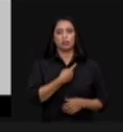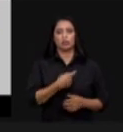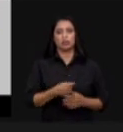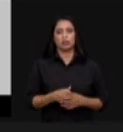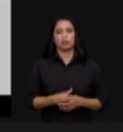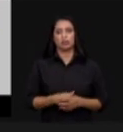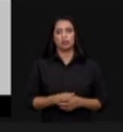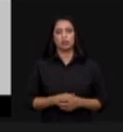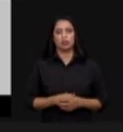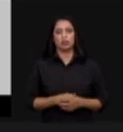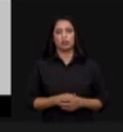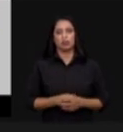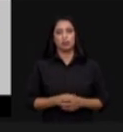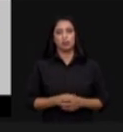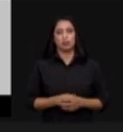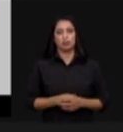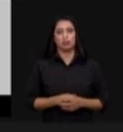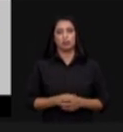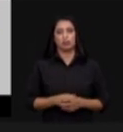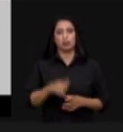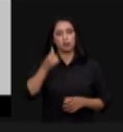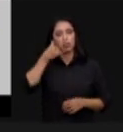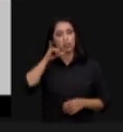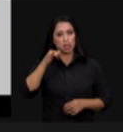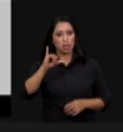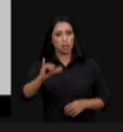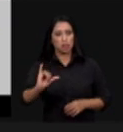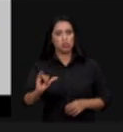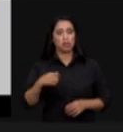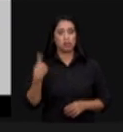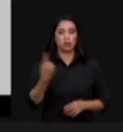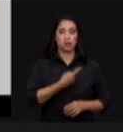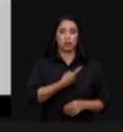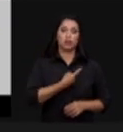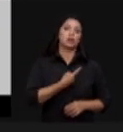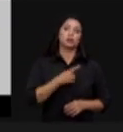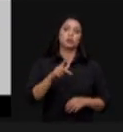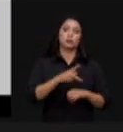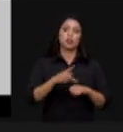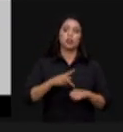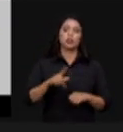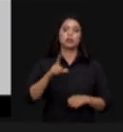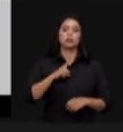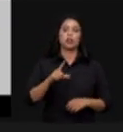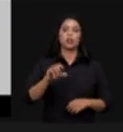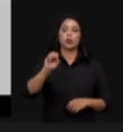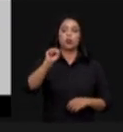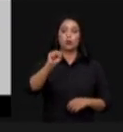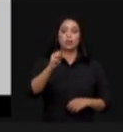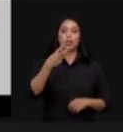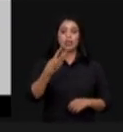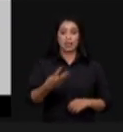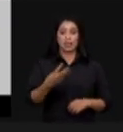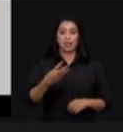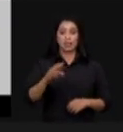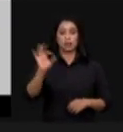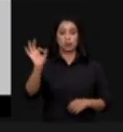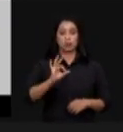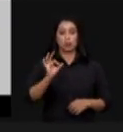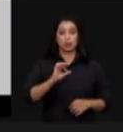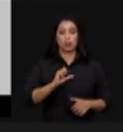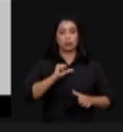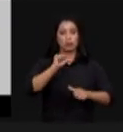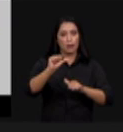para produção de energia no nosso país traz 83% de uma matriz renovável